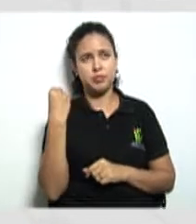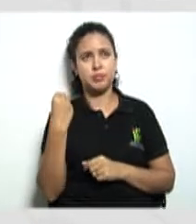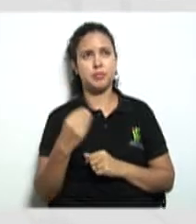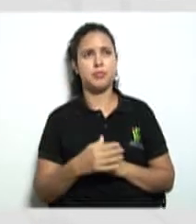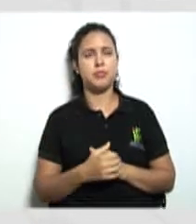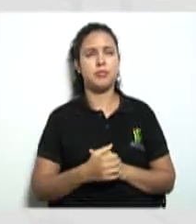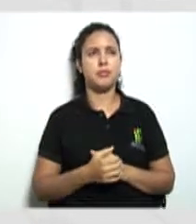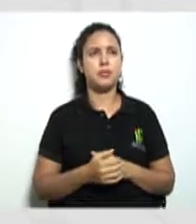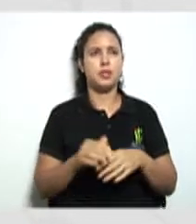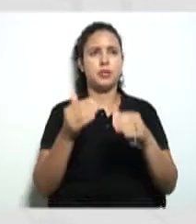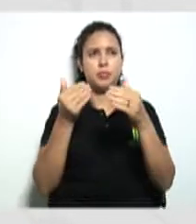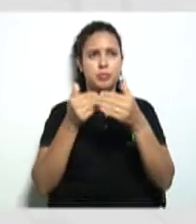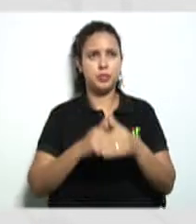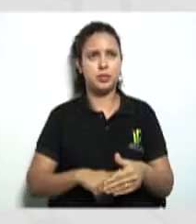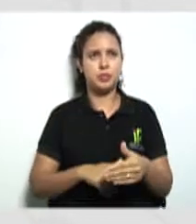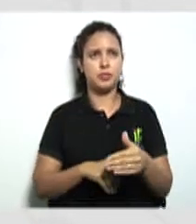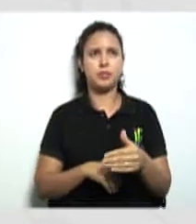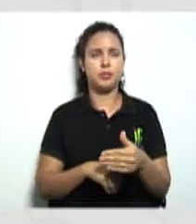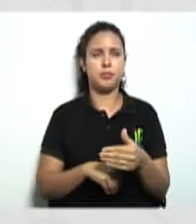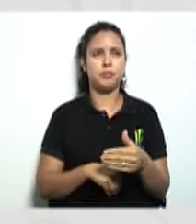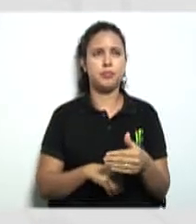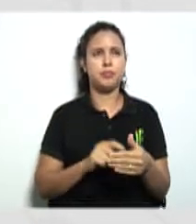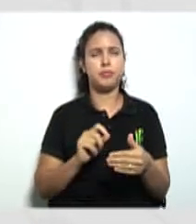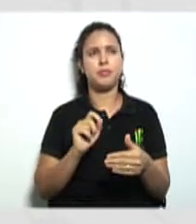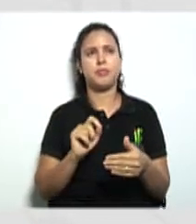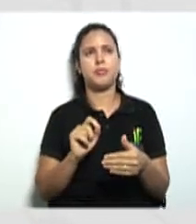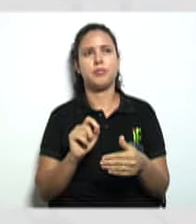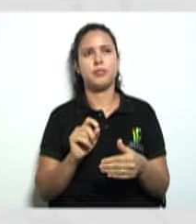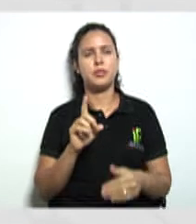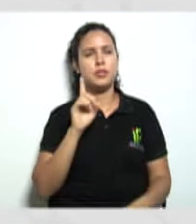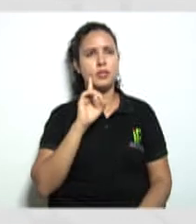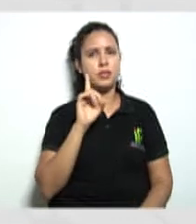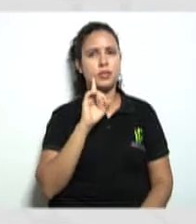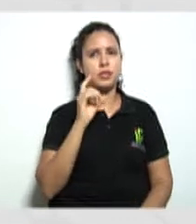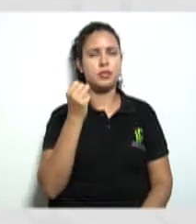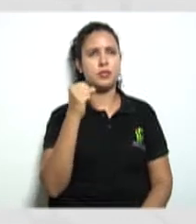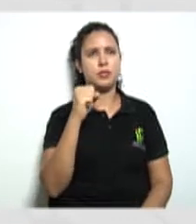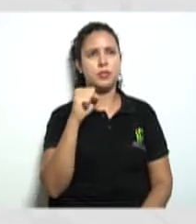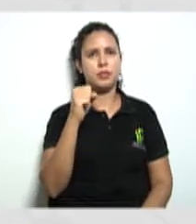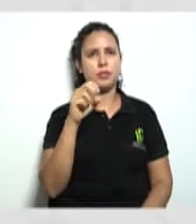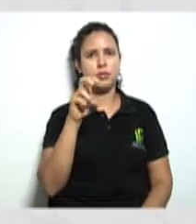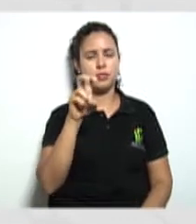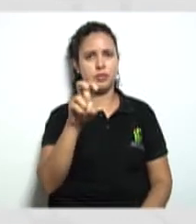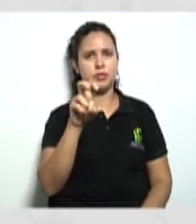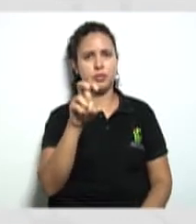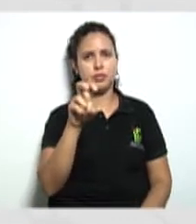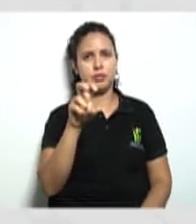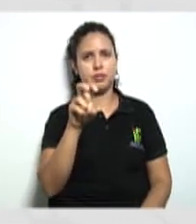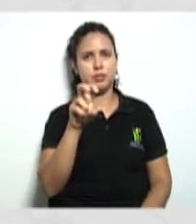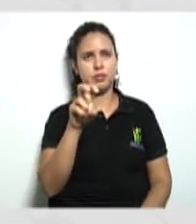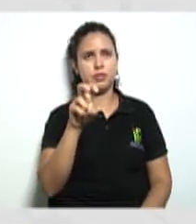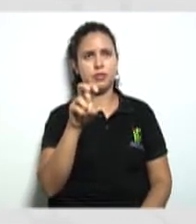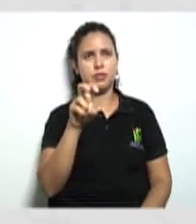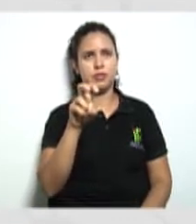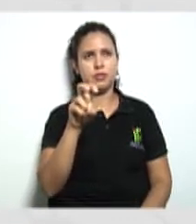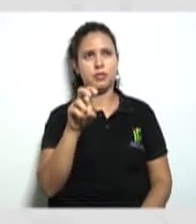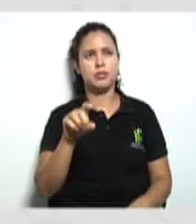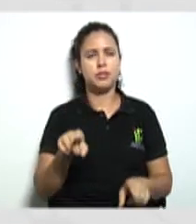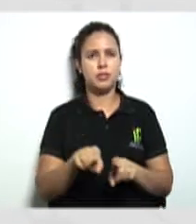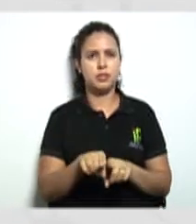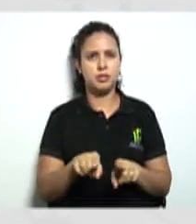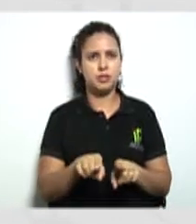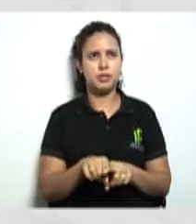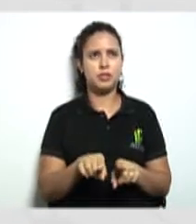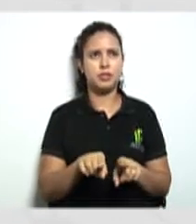da nossa prova regular olha aqui dia 8 do 5 data da nossa